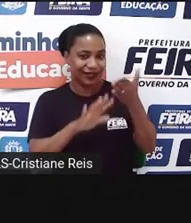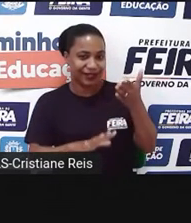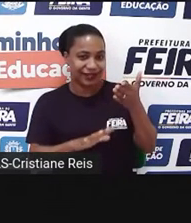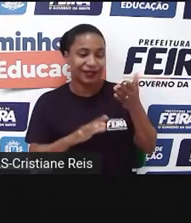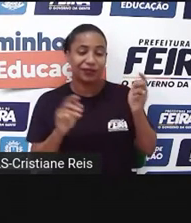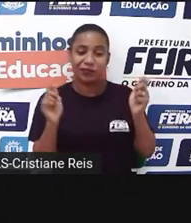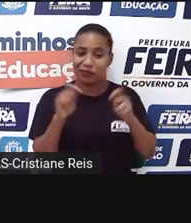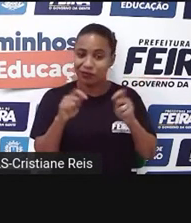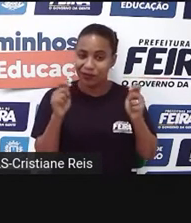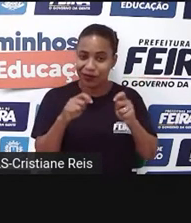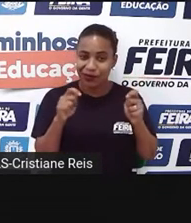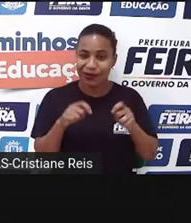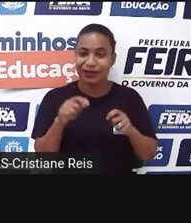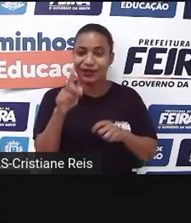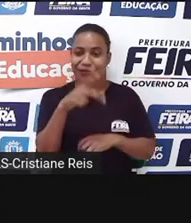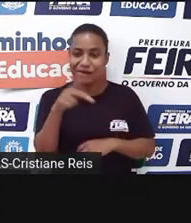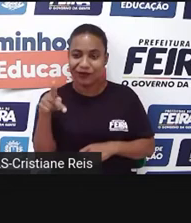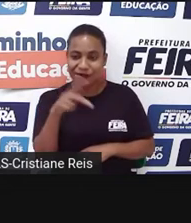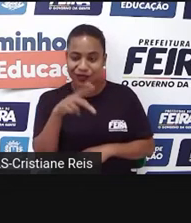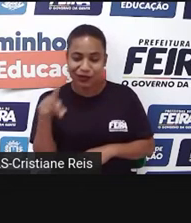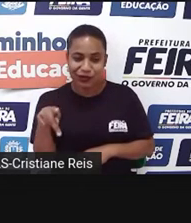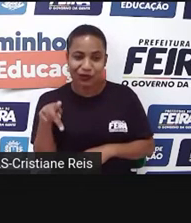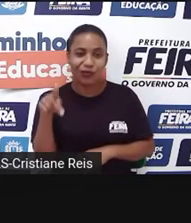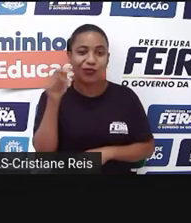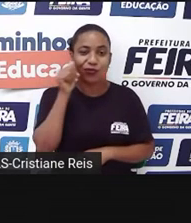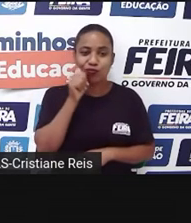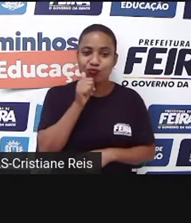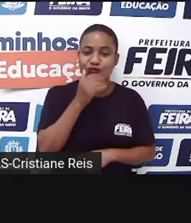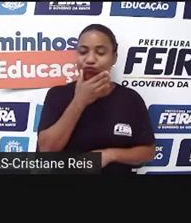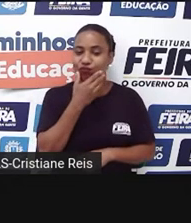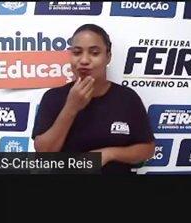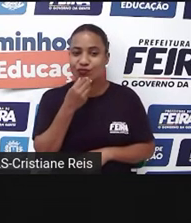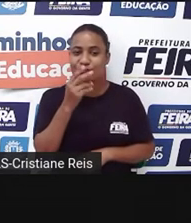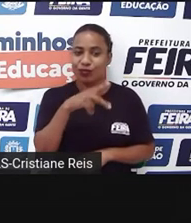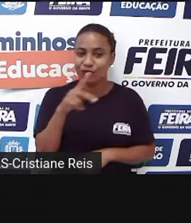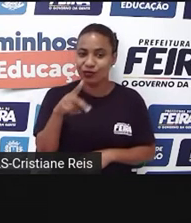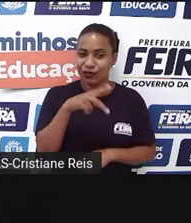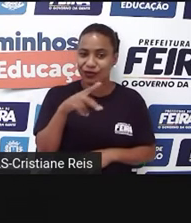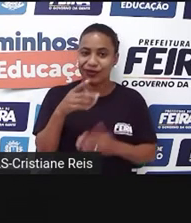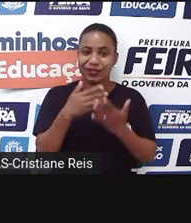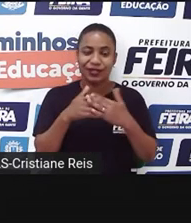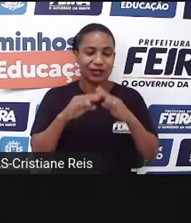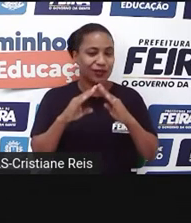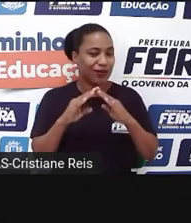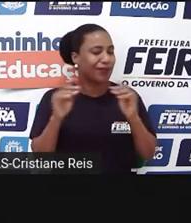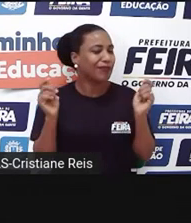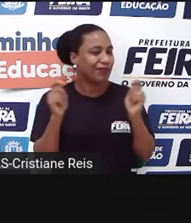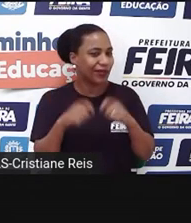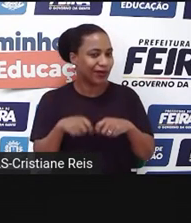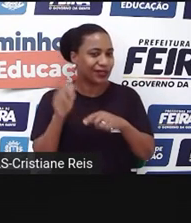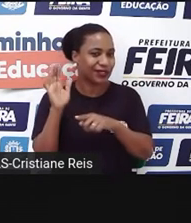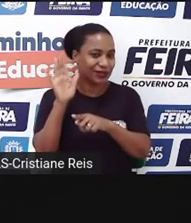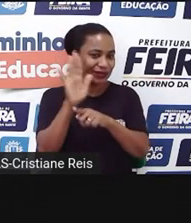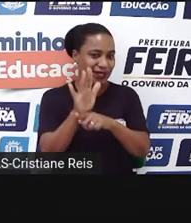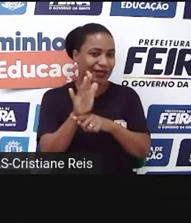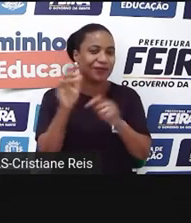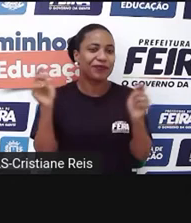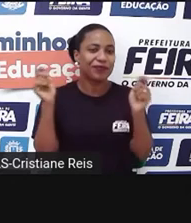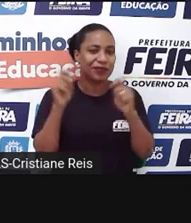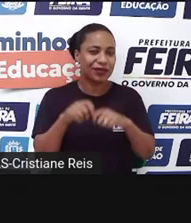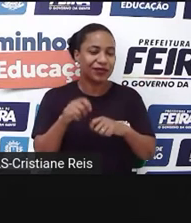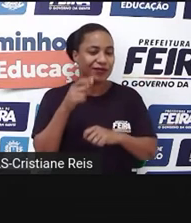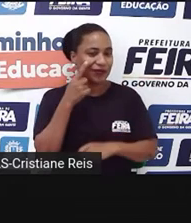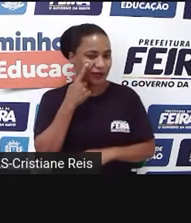pode pedir ajuda ao seu professor ou sua professora de inglês da escola. Let's write a roleplay. Então, vamos agora